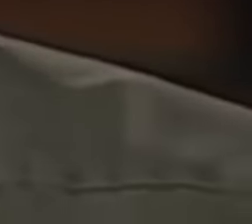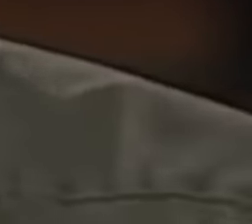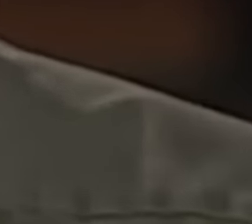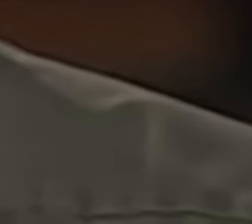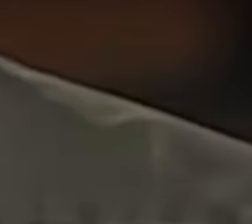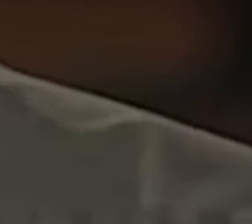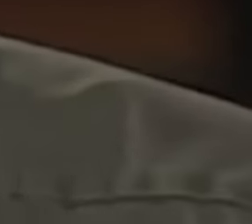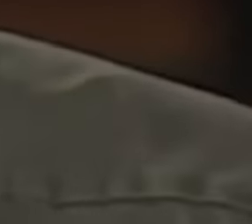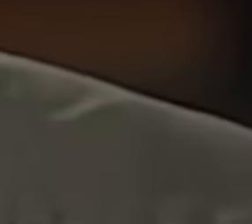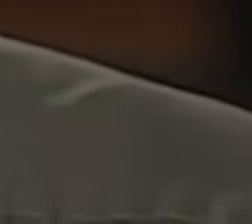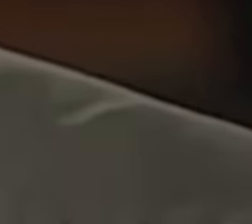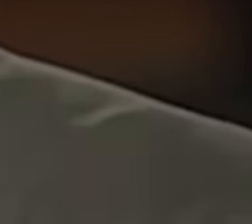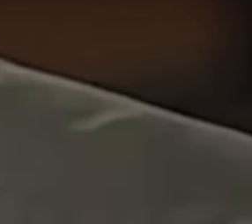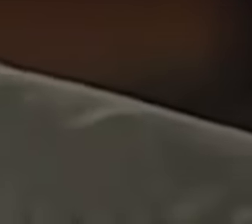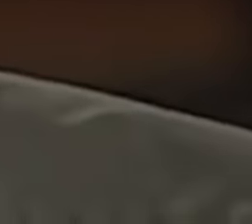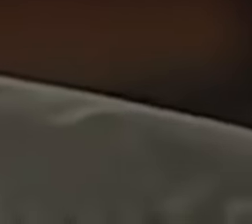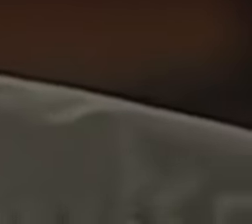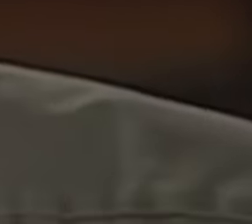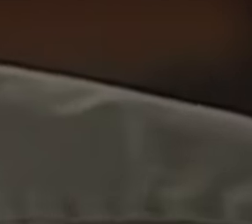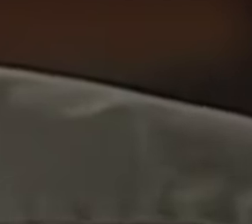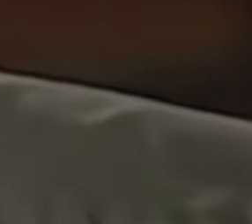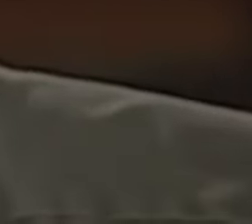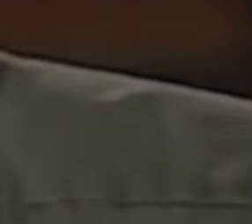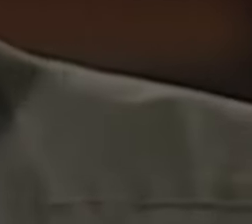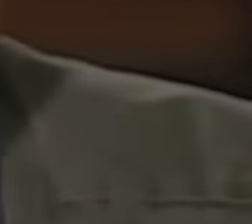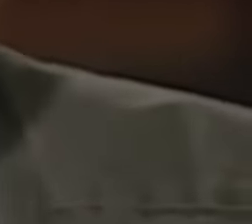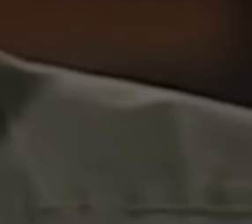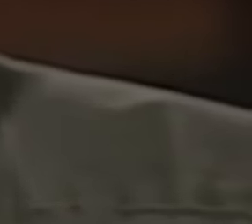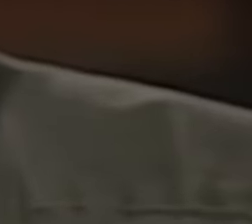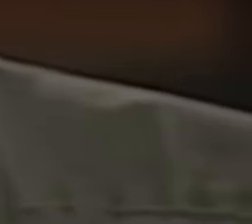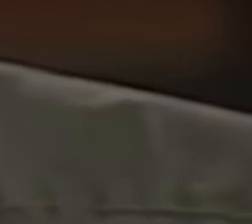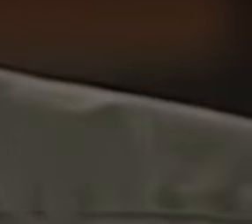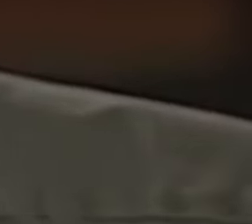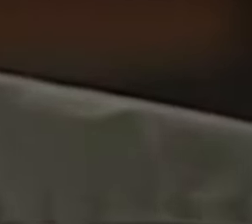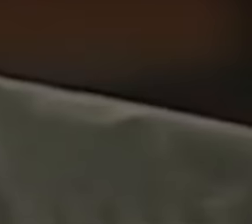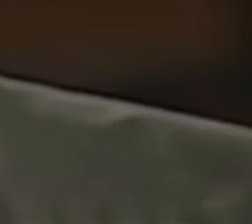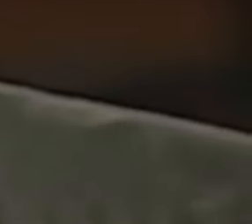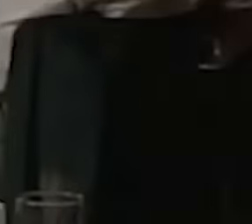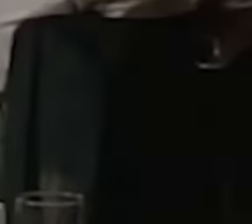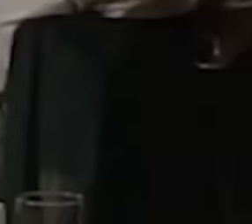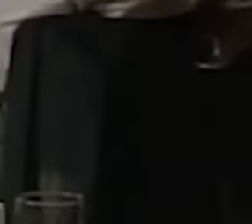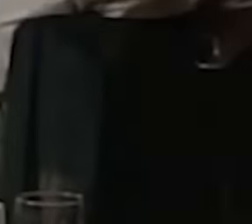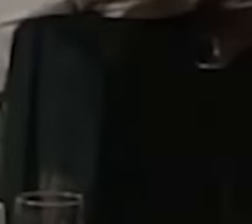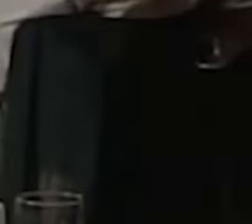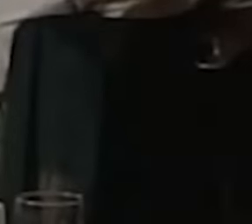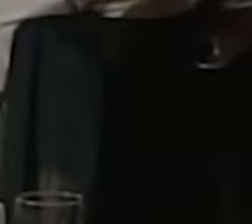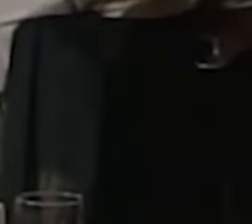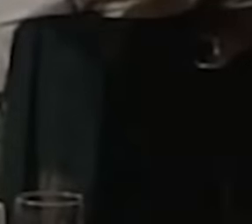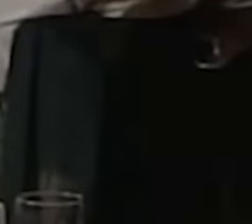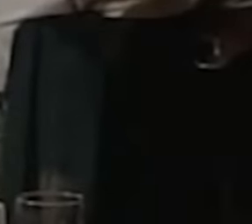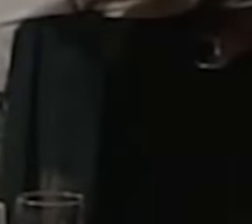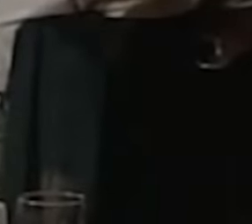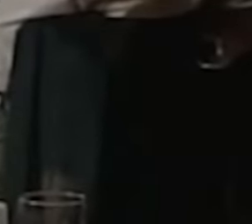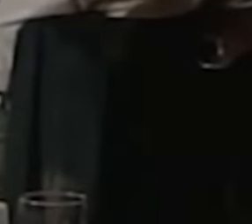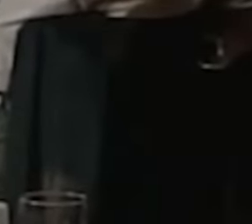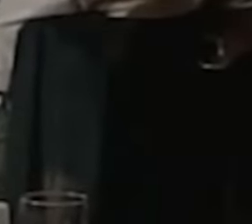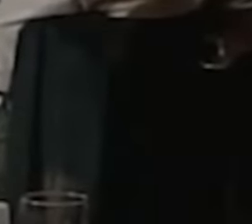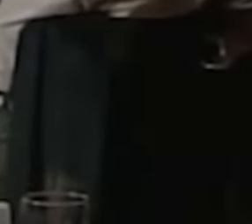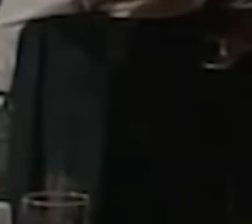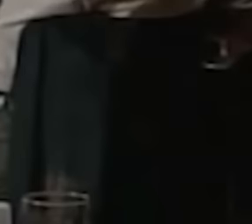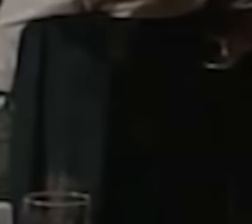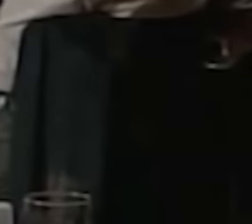amado por esse ideal que coloquei nas costas de meu objeto amado eu também me aproximo de meu ideal e mudo